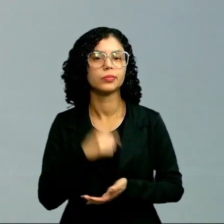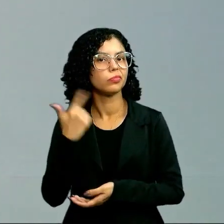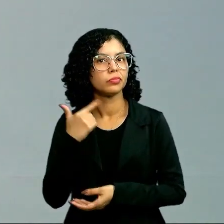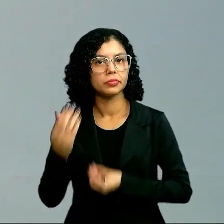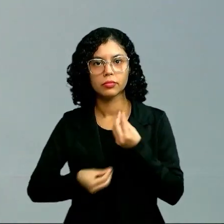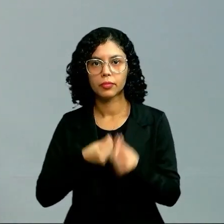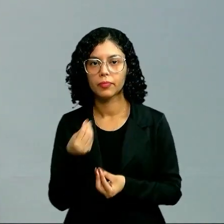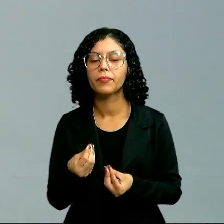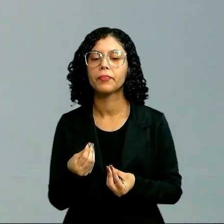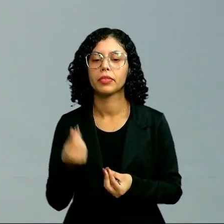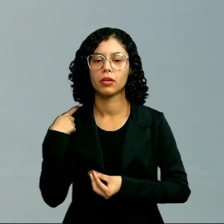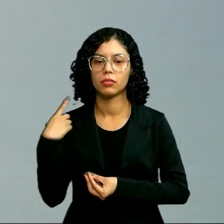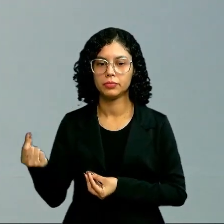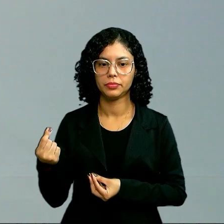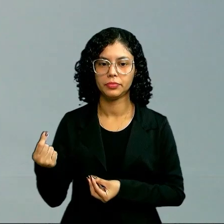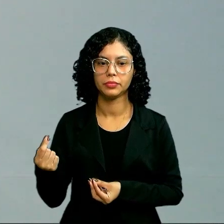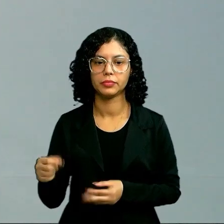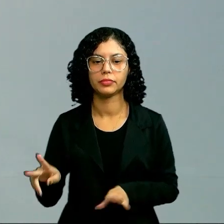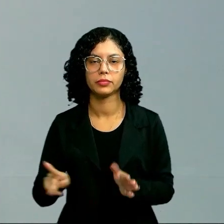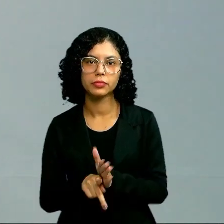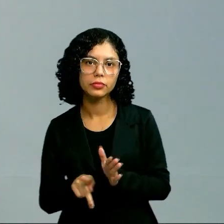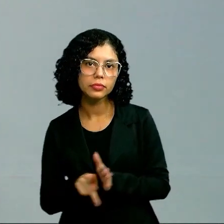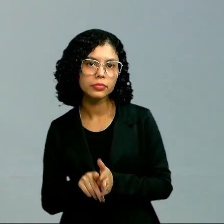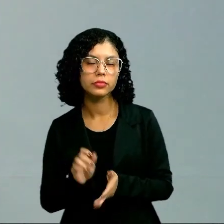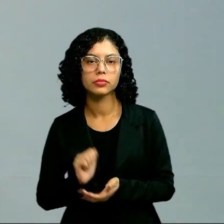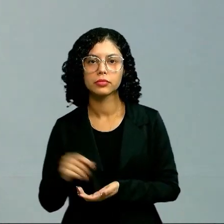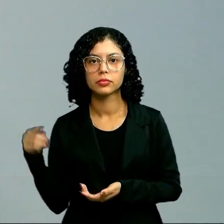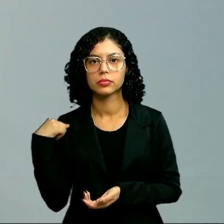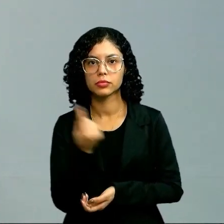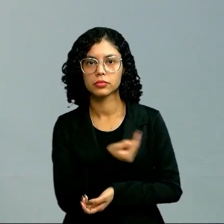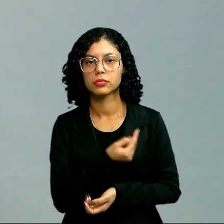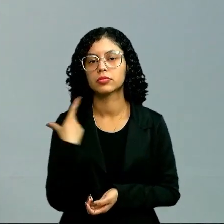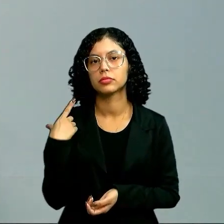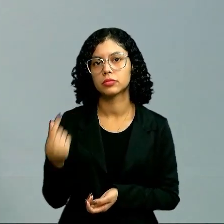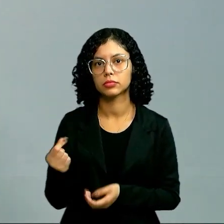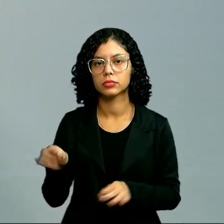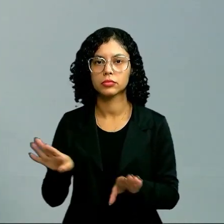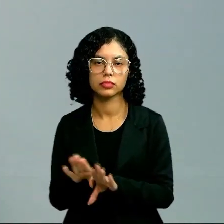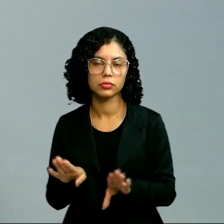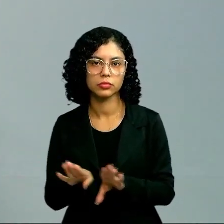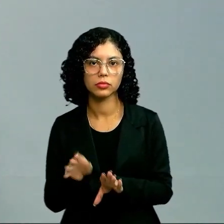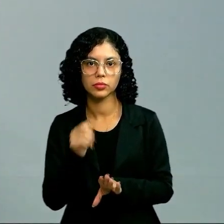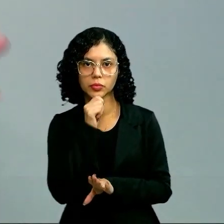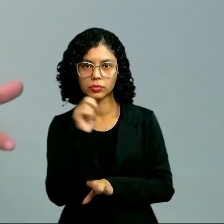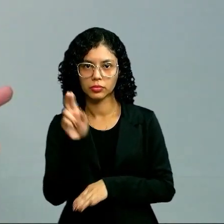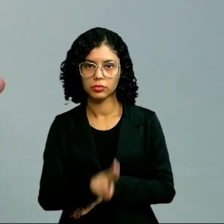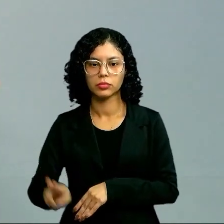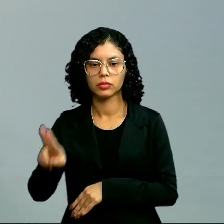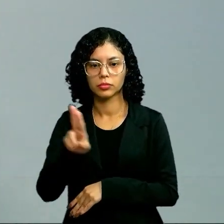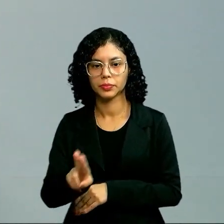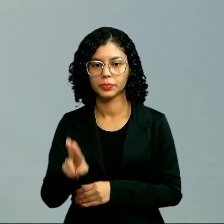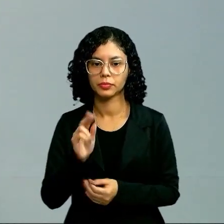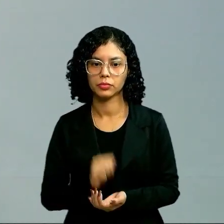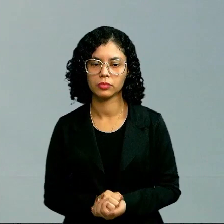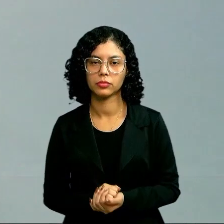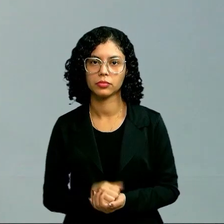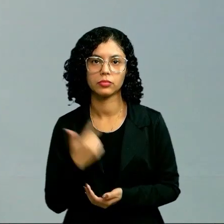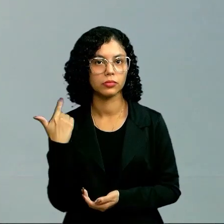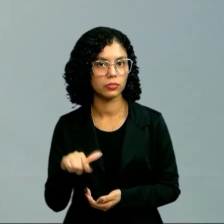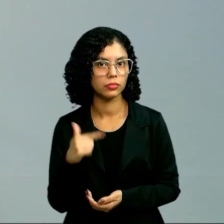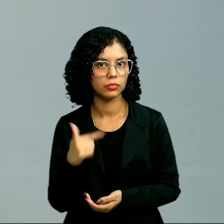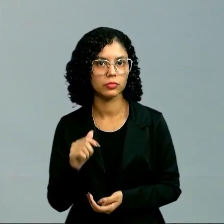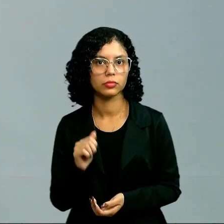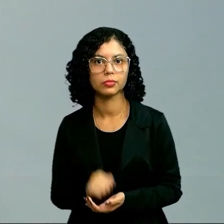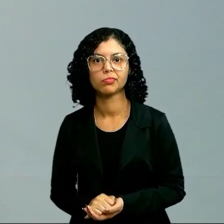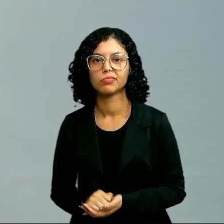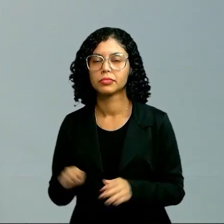tem como fugir daquela situação. Às vezes você vai no mercado, usa, tá? A álgebra sem menos